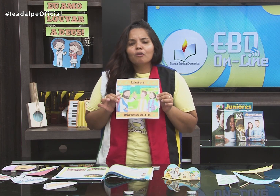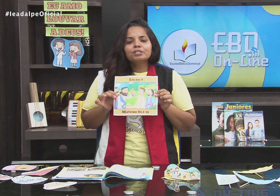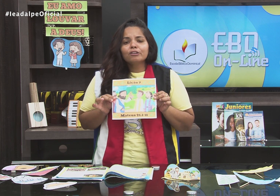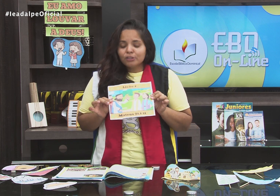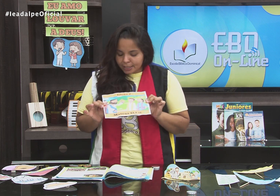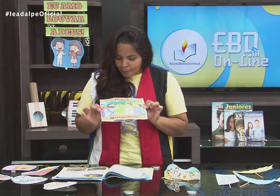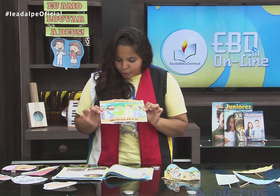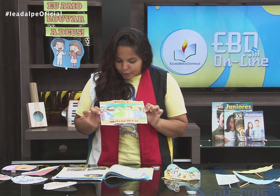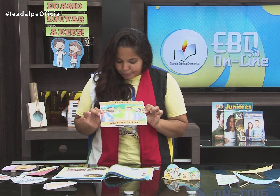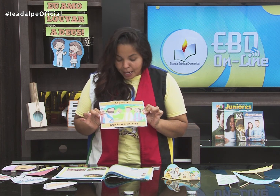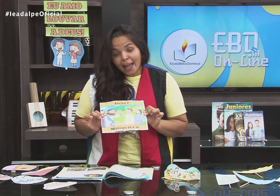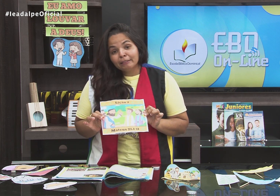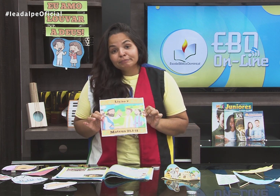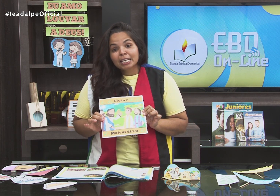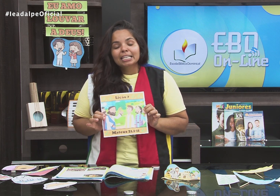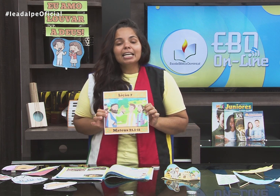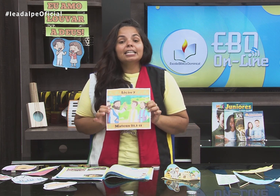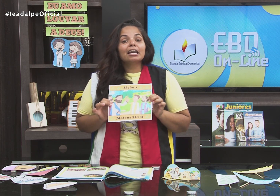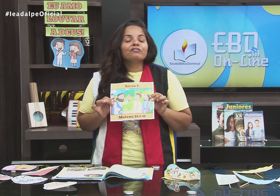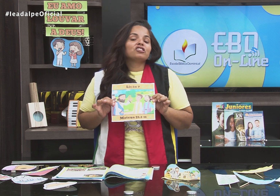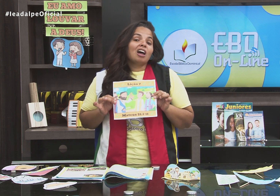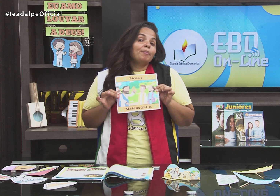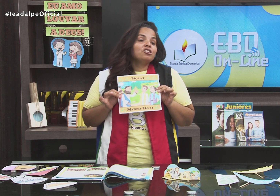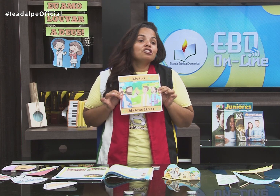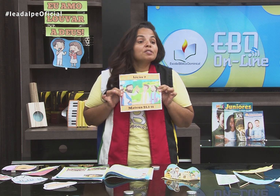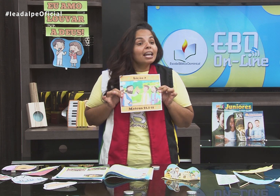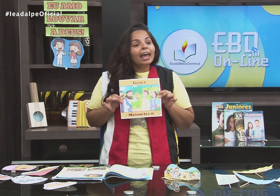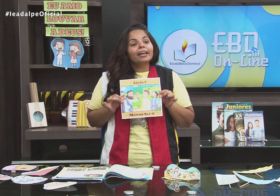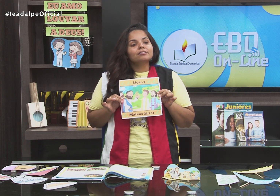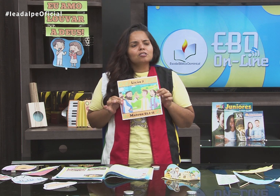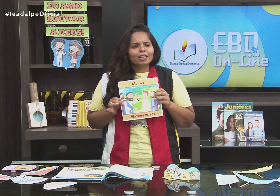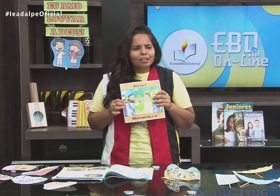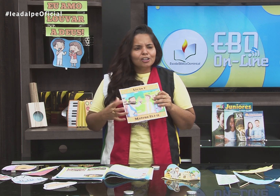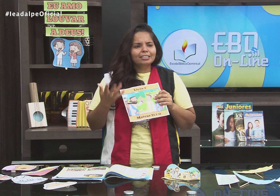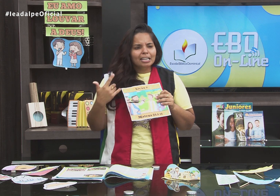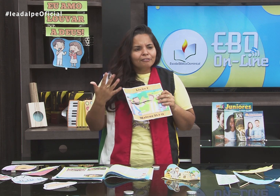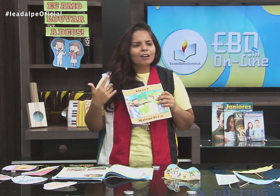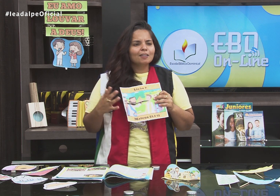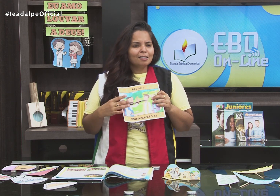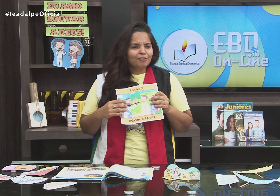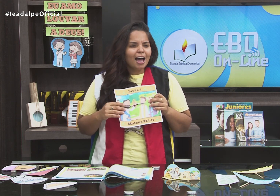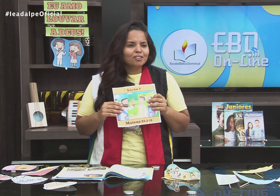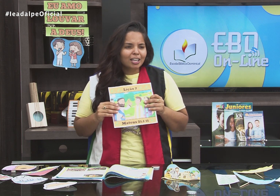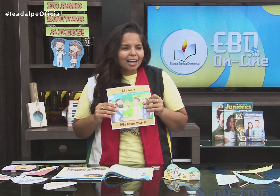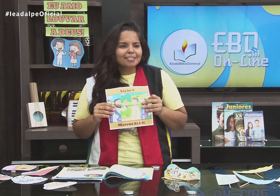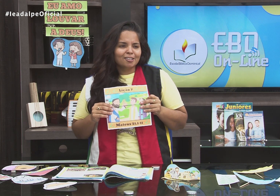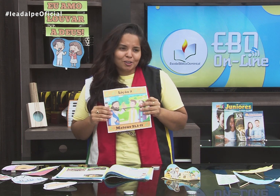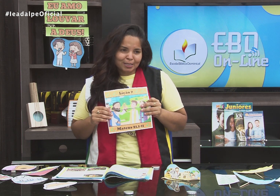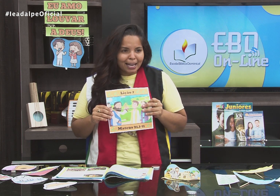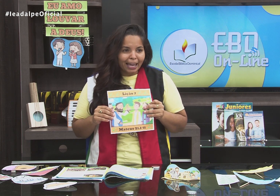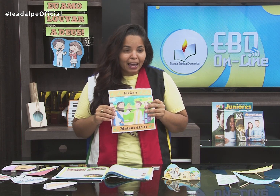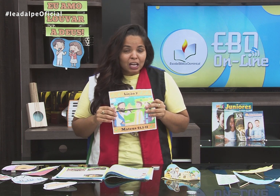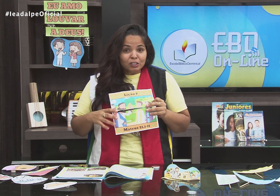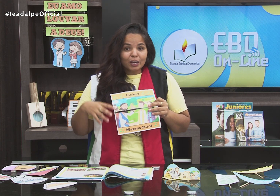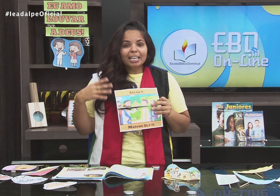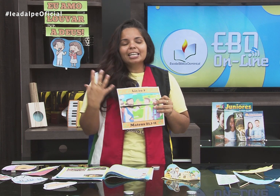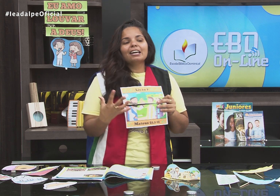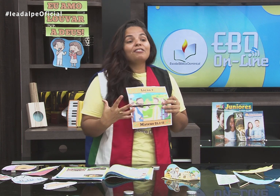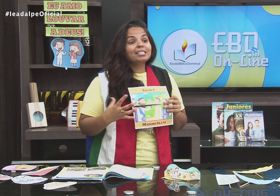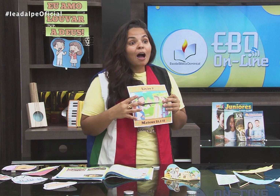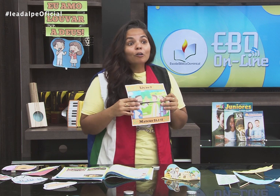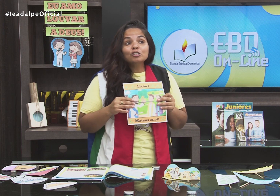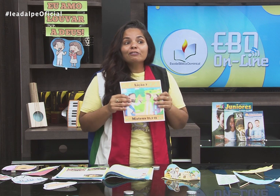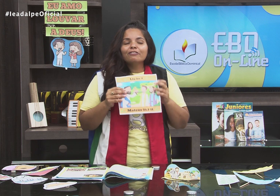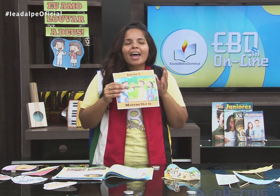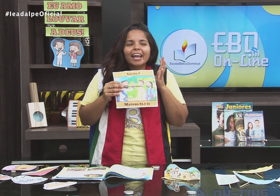estava com os seus discípulos. É. E ele iria viajar para Jerusalém. Só que ele já tinha feito essa viagem antes a Jerusalém. Só que ele